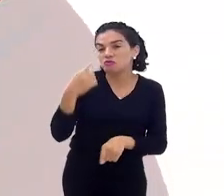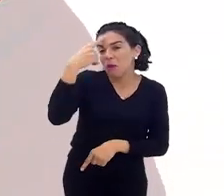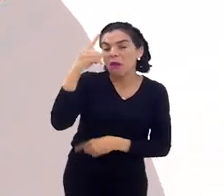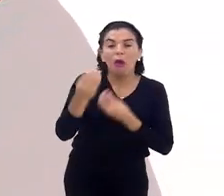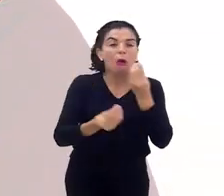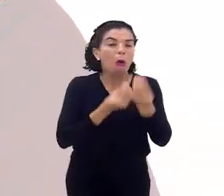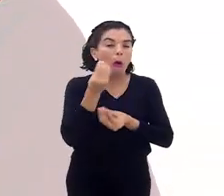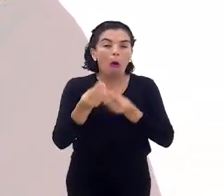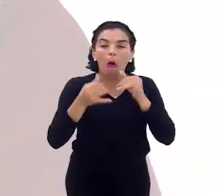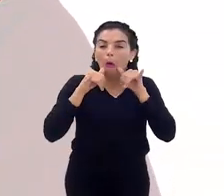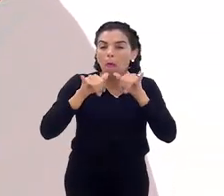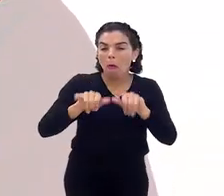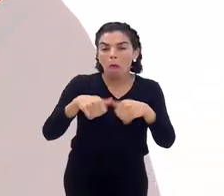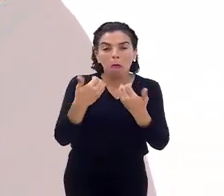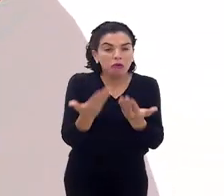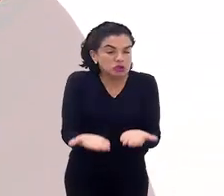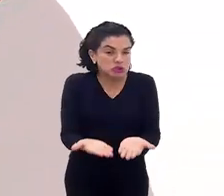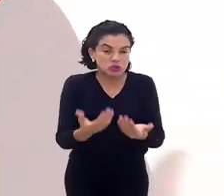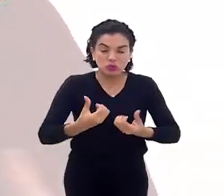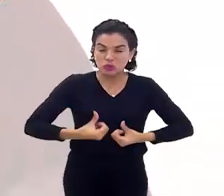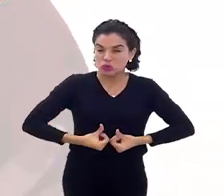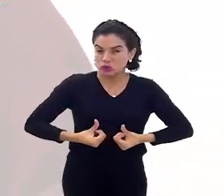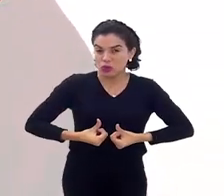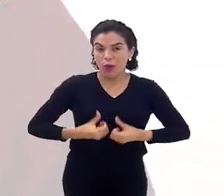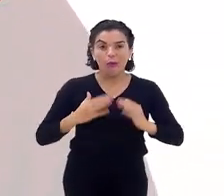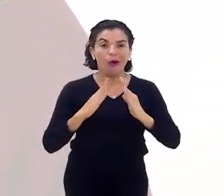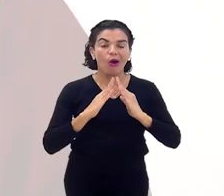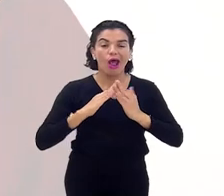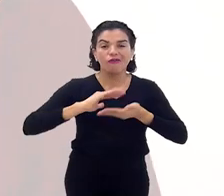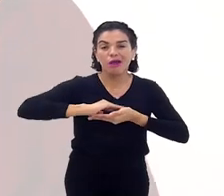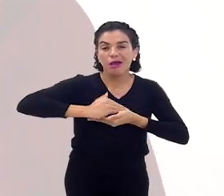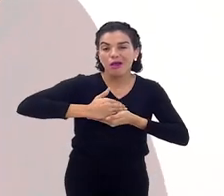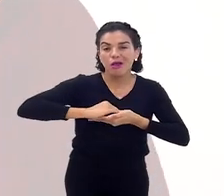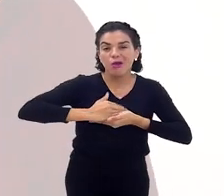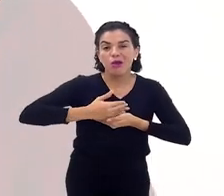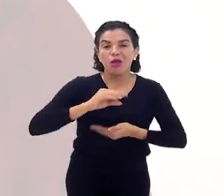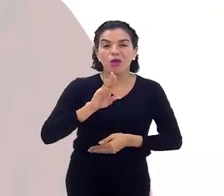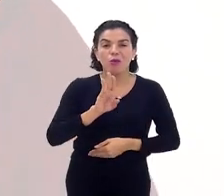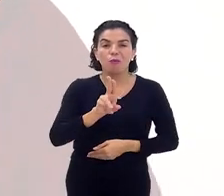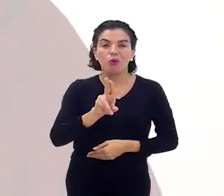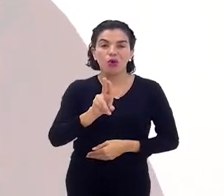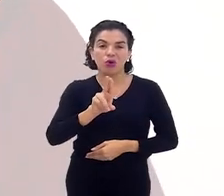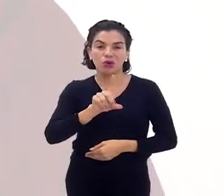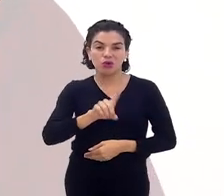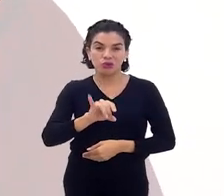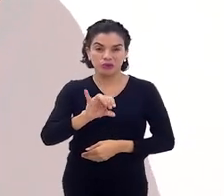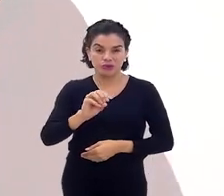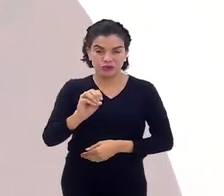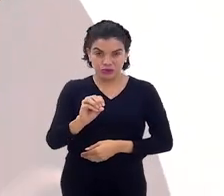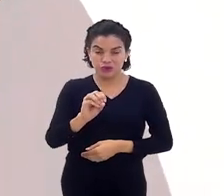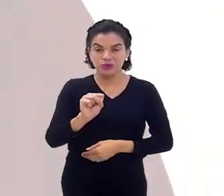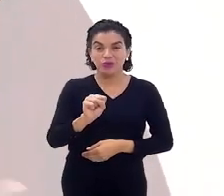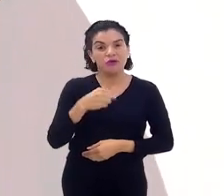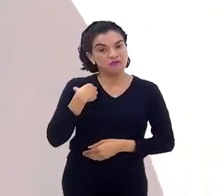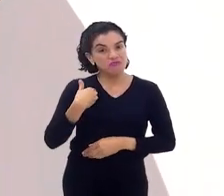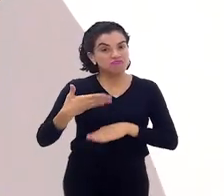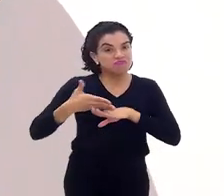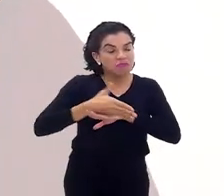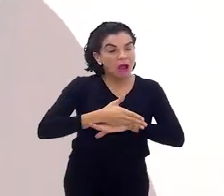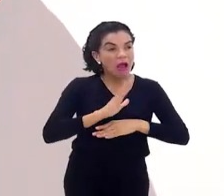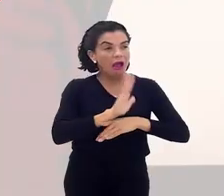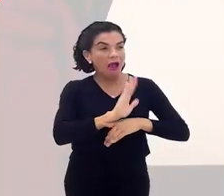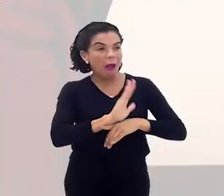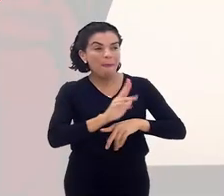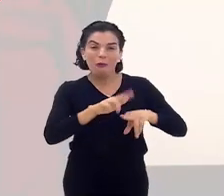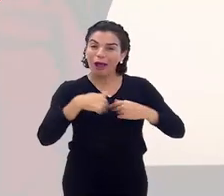era o Dalai Lama, do budista tibetano. Eu morava em Búzios, fui no Cine Bardô ali. Fui por causa dele mesmo, assim,